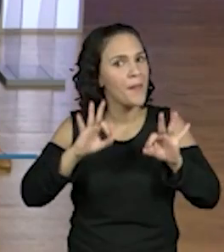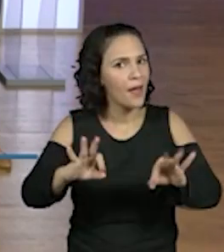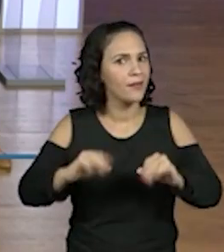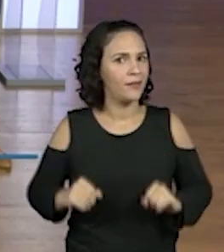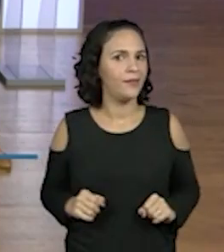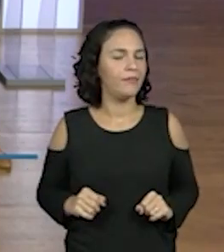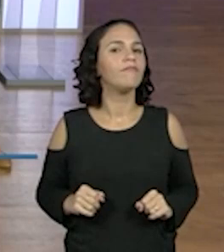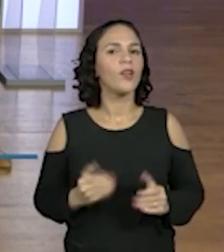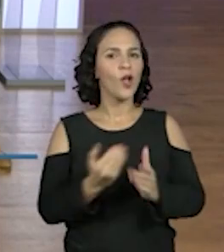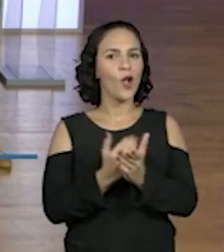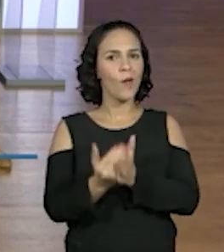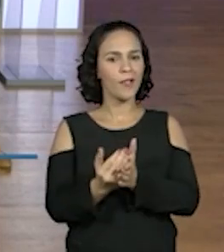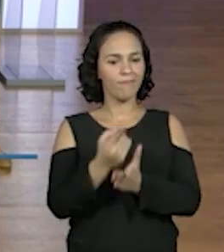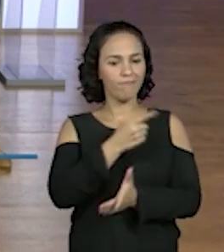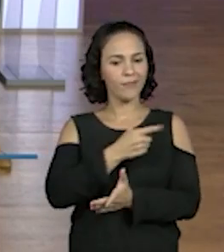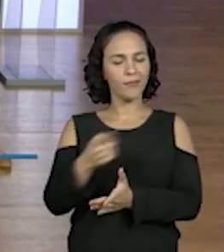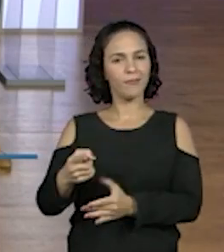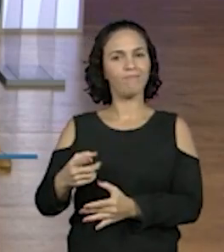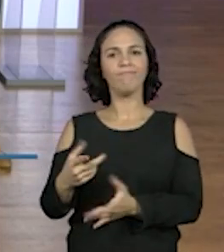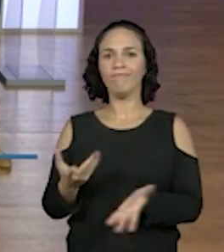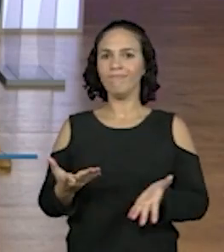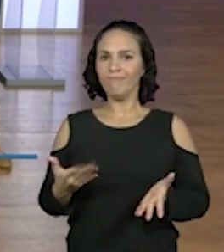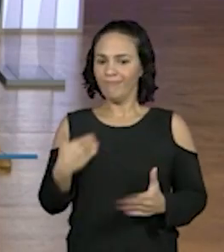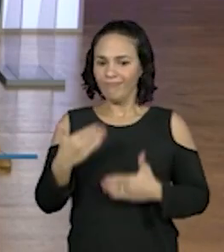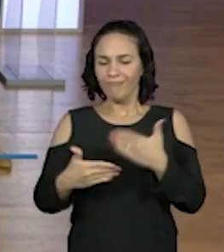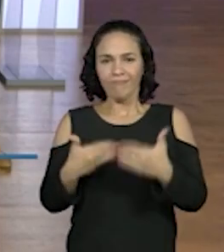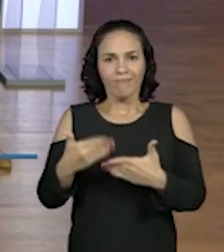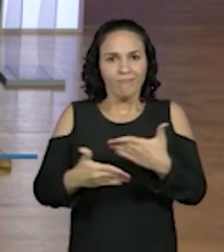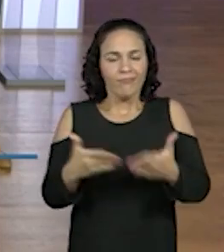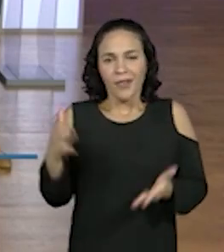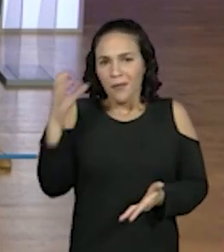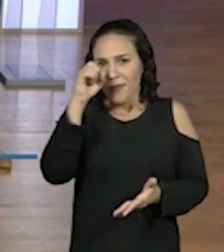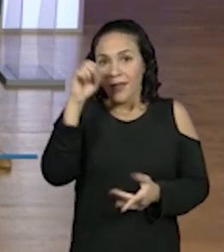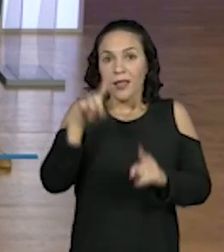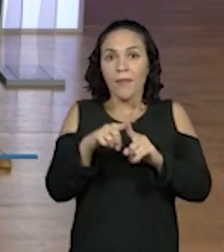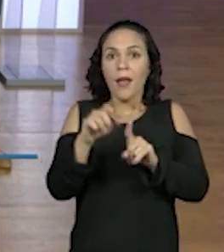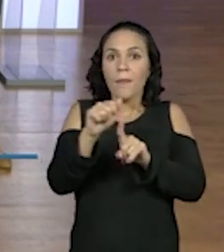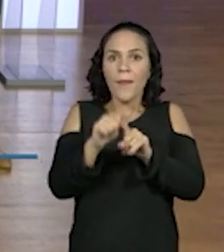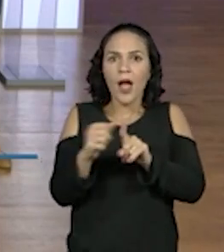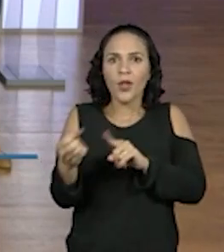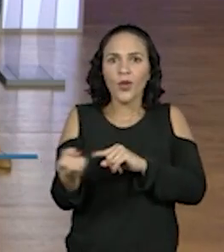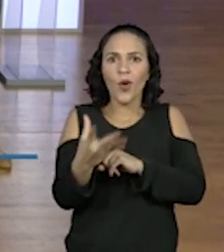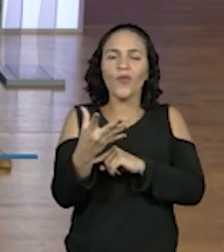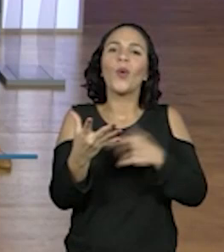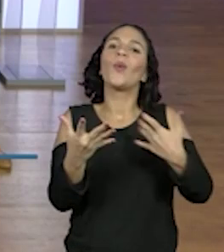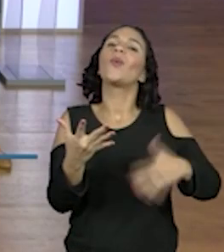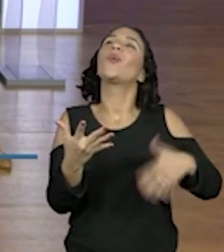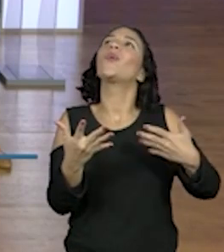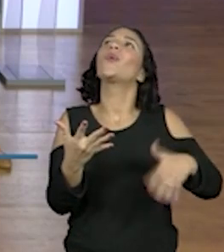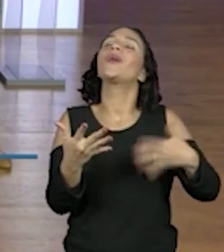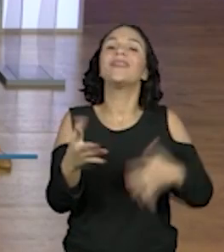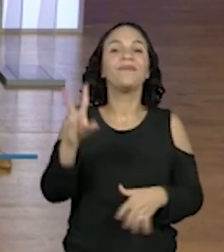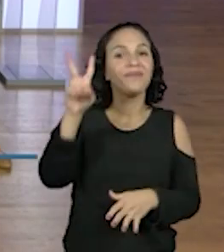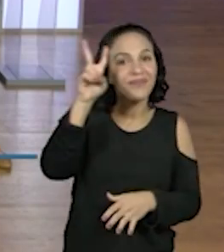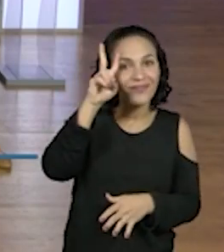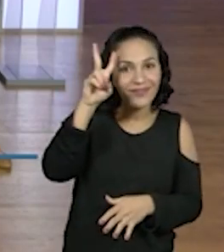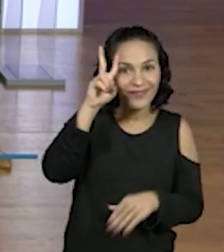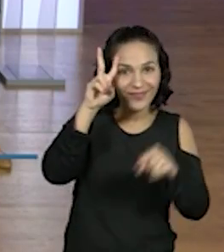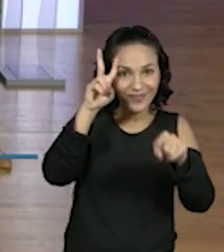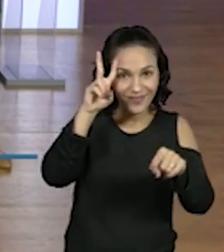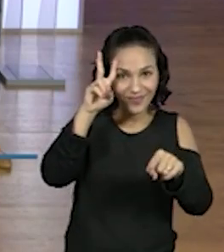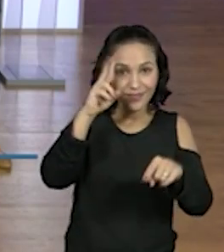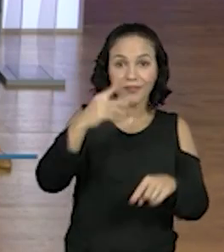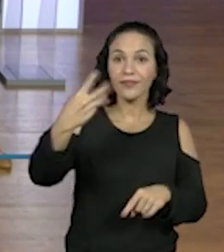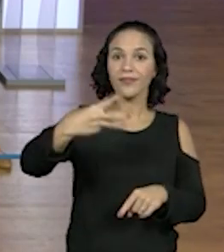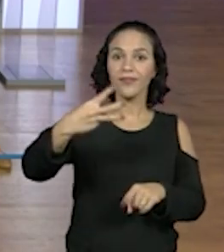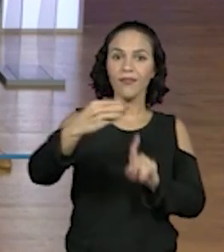semana firme e forte. essa segundona aí. Não é? E o mês novo. Com certeza, segunda-feira do terceiro mês aí do ano,